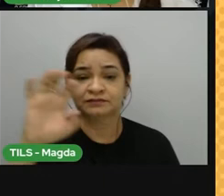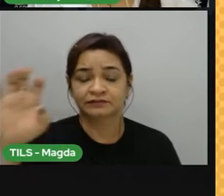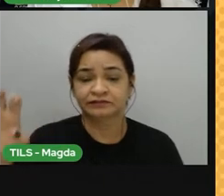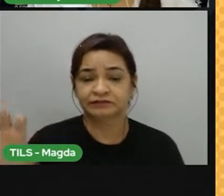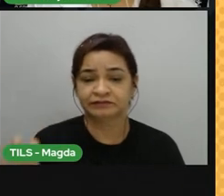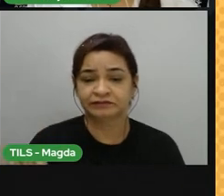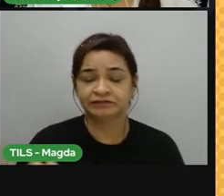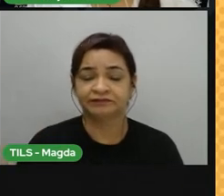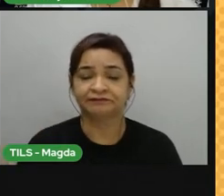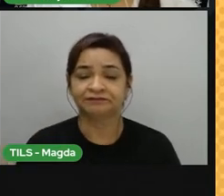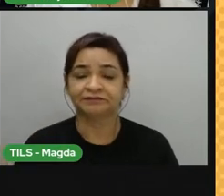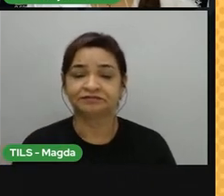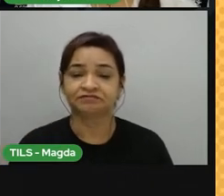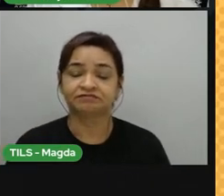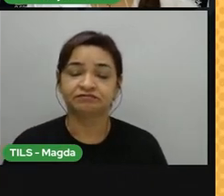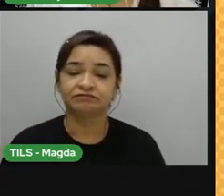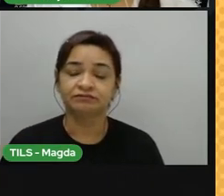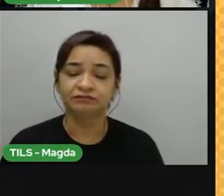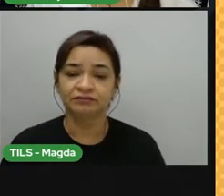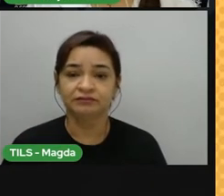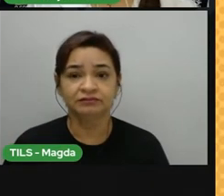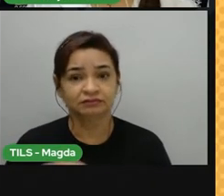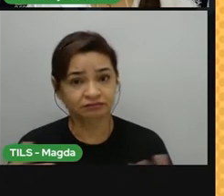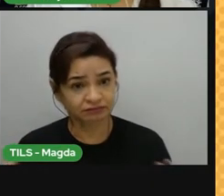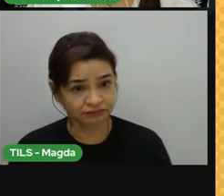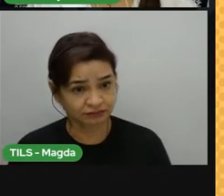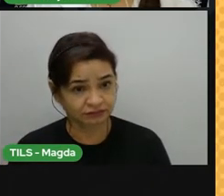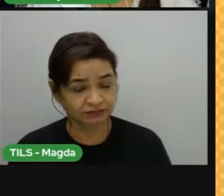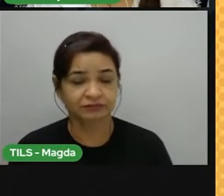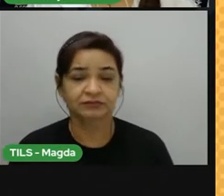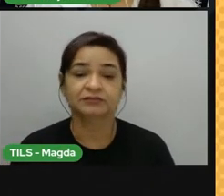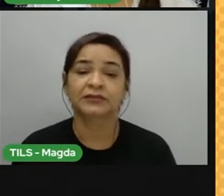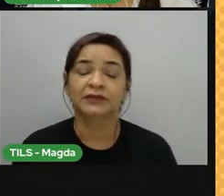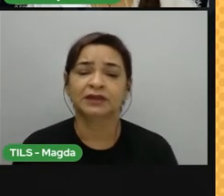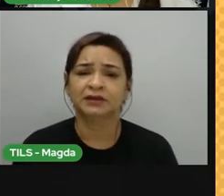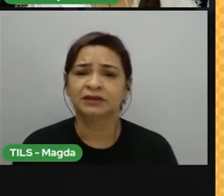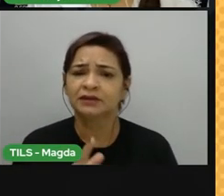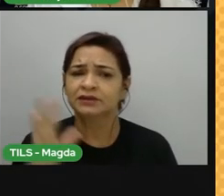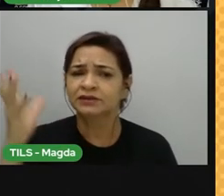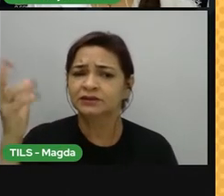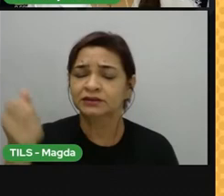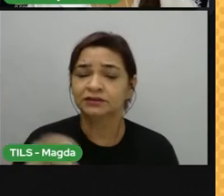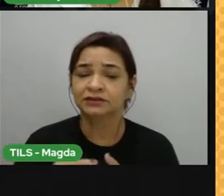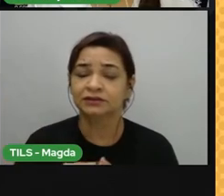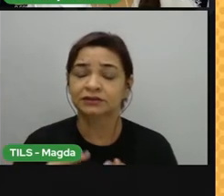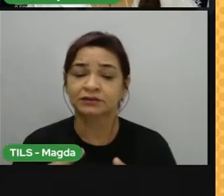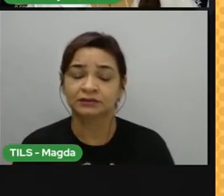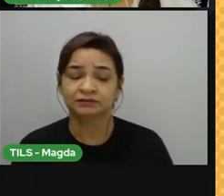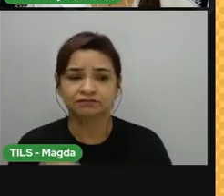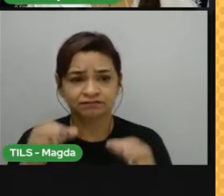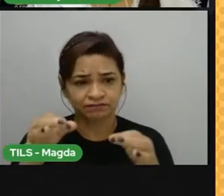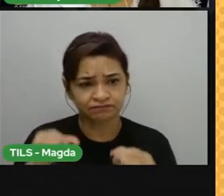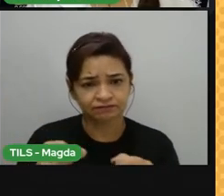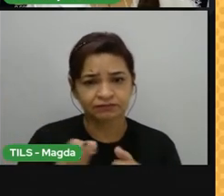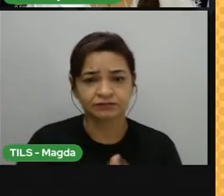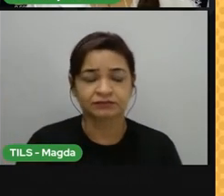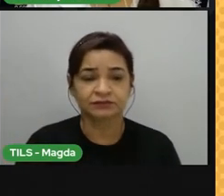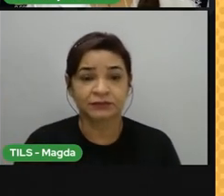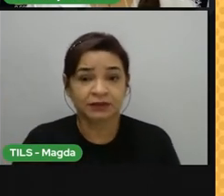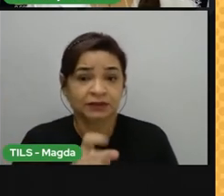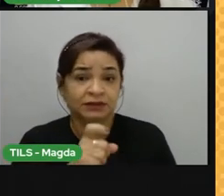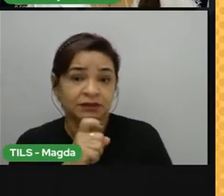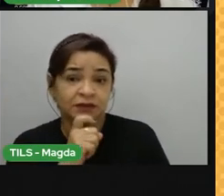Bahia, Roraima, Pará. Esse clima apresenta duas estações bem definidas, inverno com